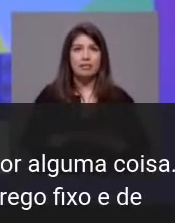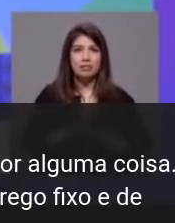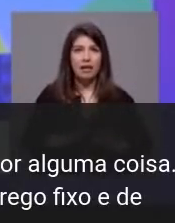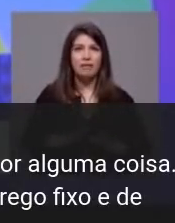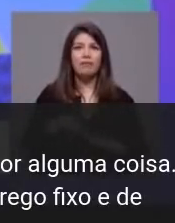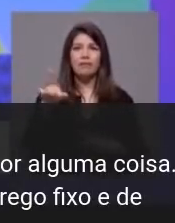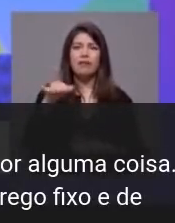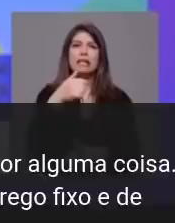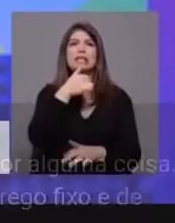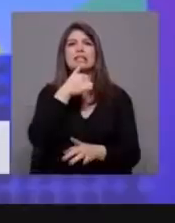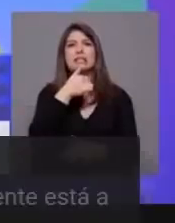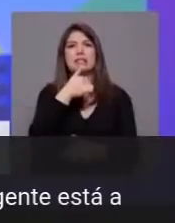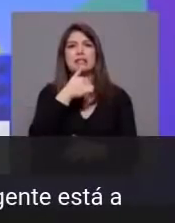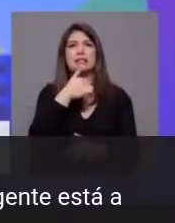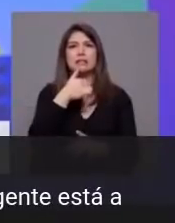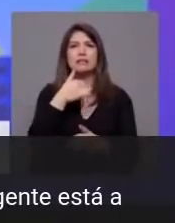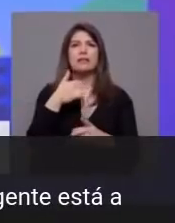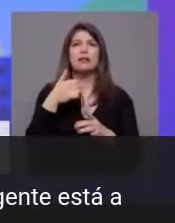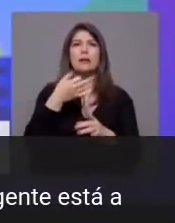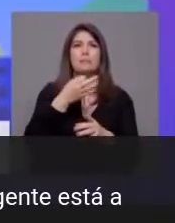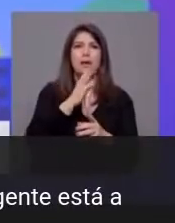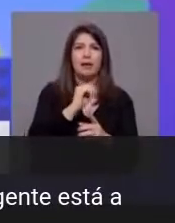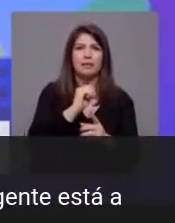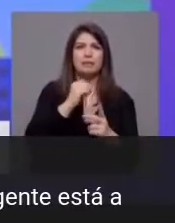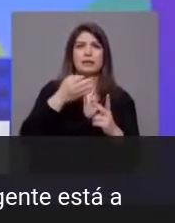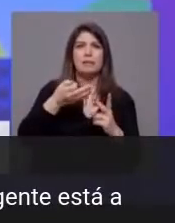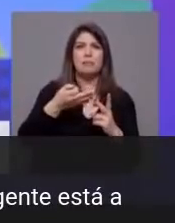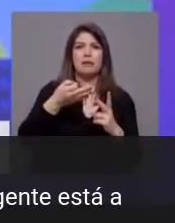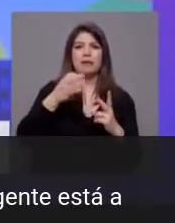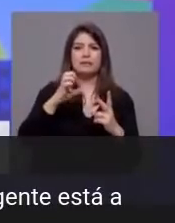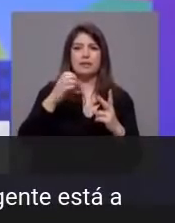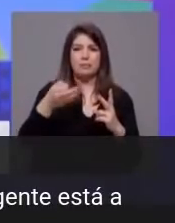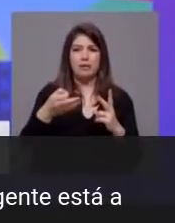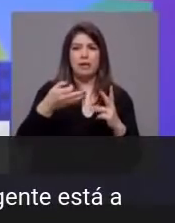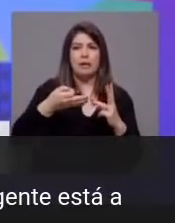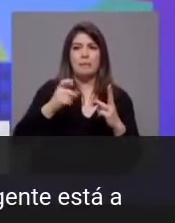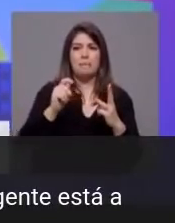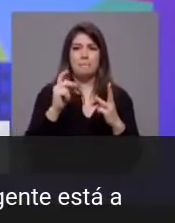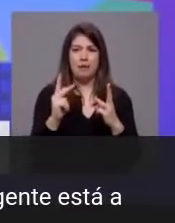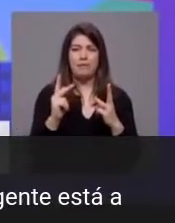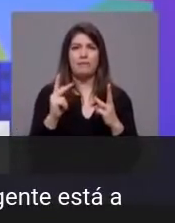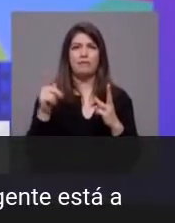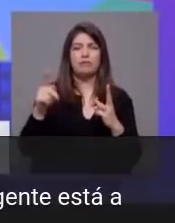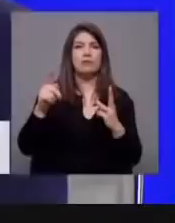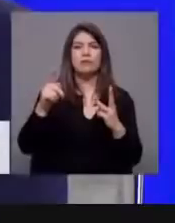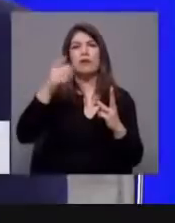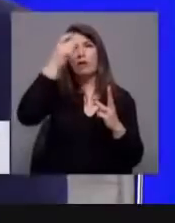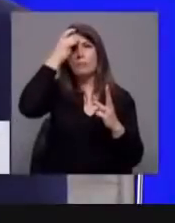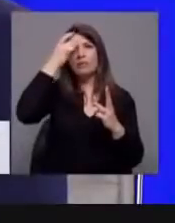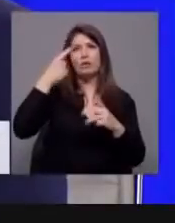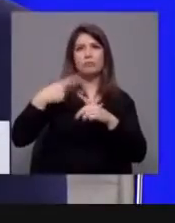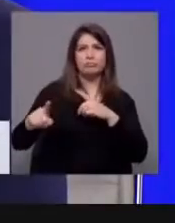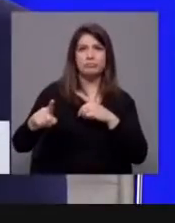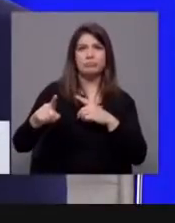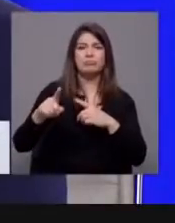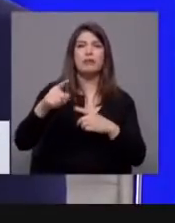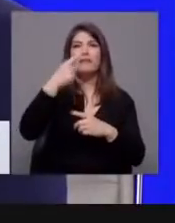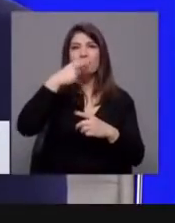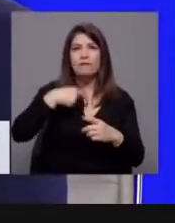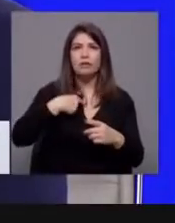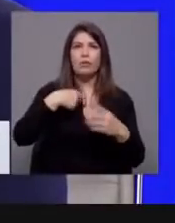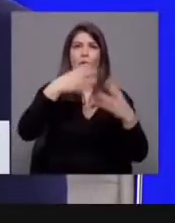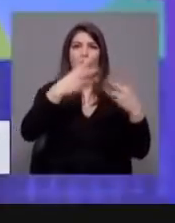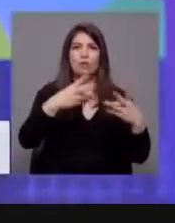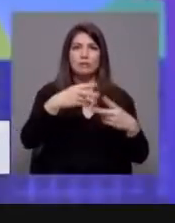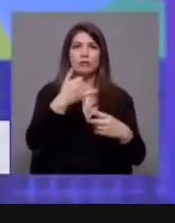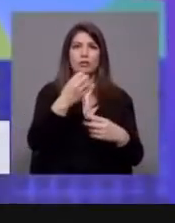decisão de romper com o PS, com o PCP e com o PEF, falhando-nos no orçamento de 2021, não teve uma atitude